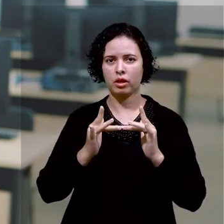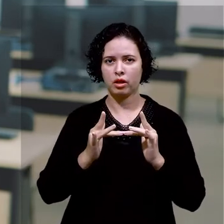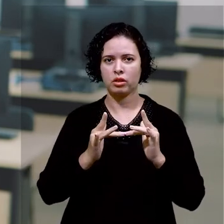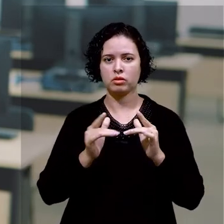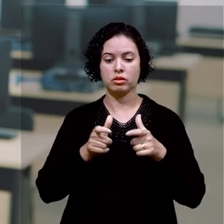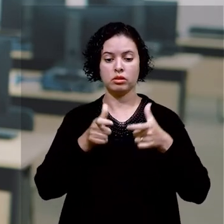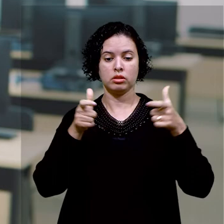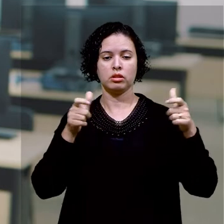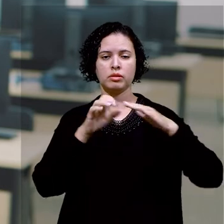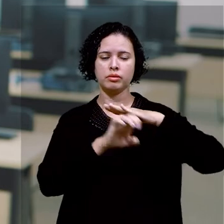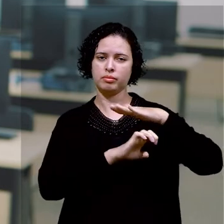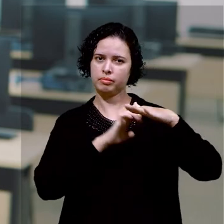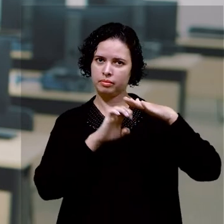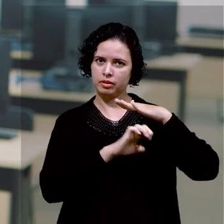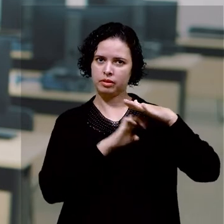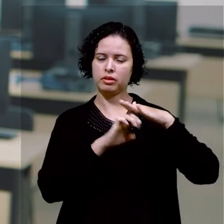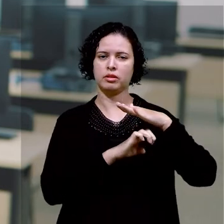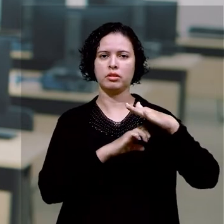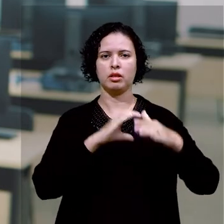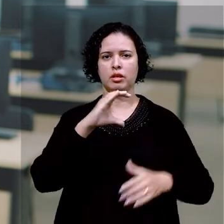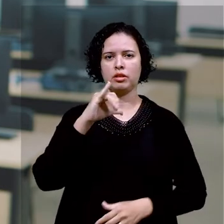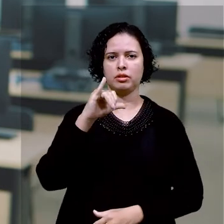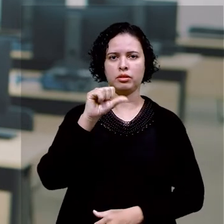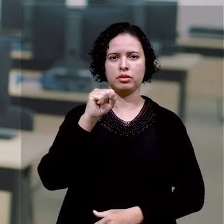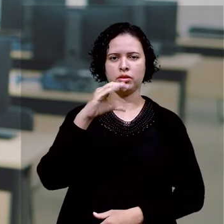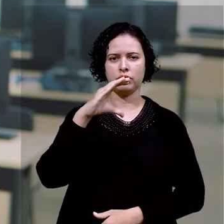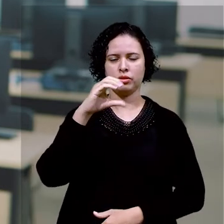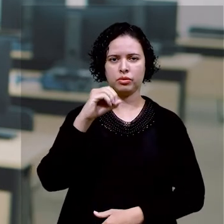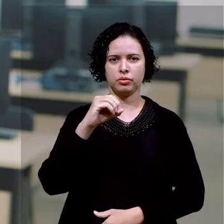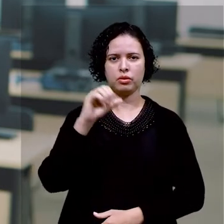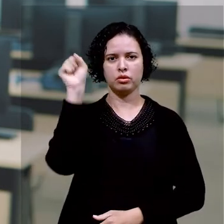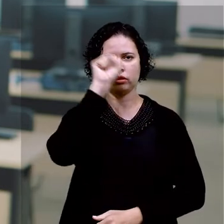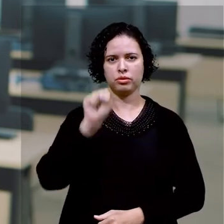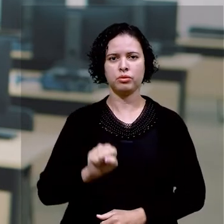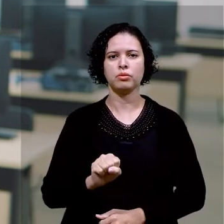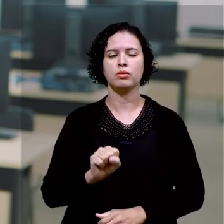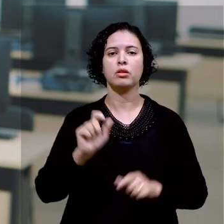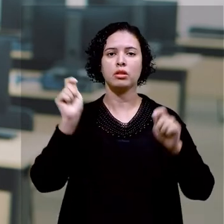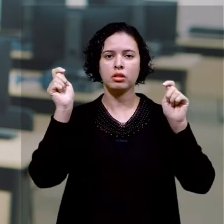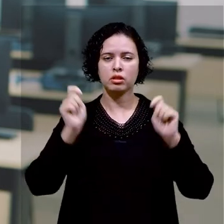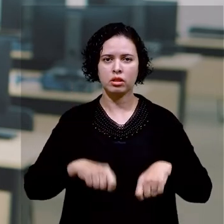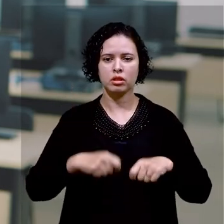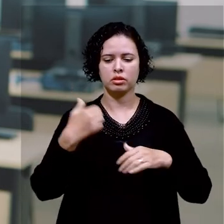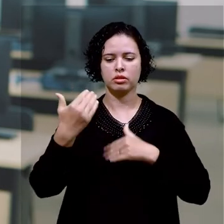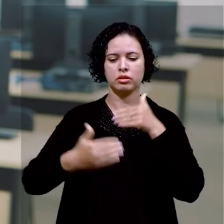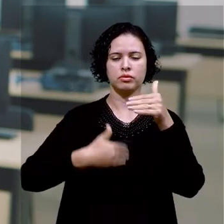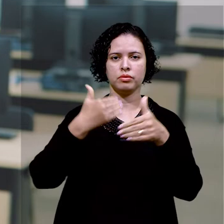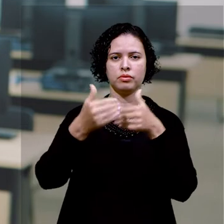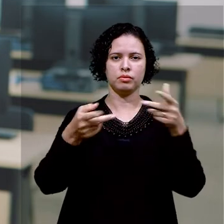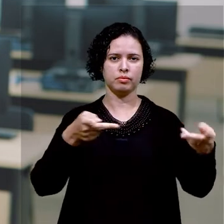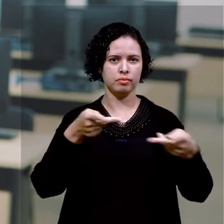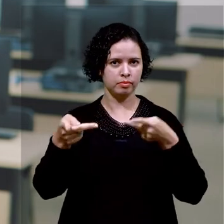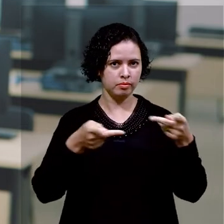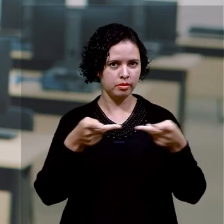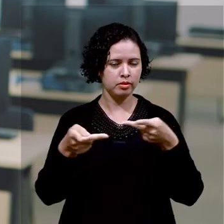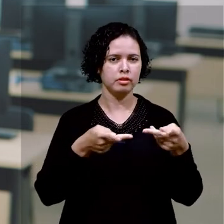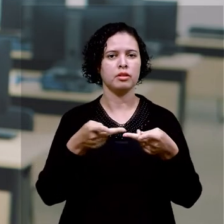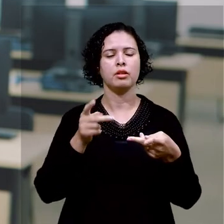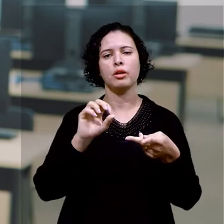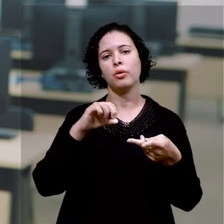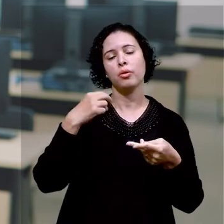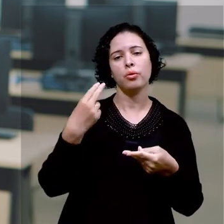empresas como Cisco e Samsung, possibilitando que a gente desenvolva projetos ou